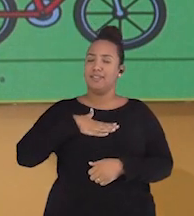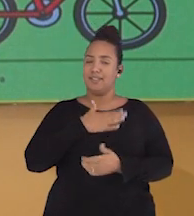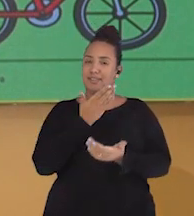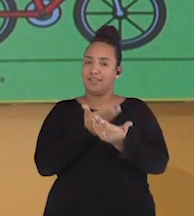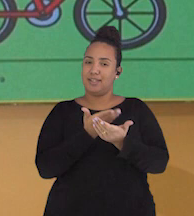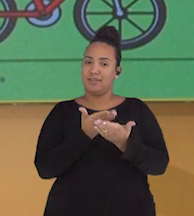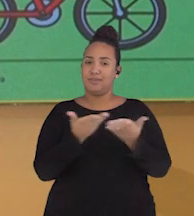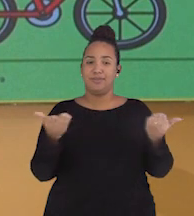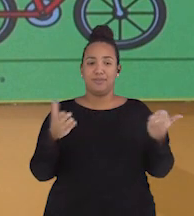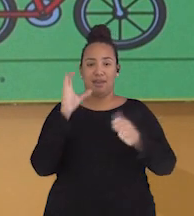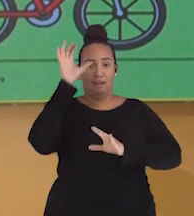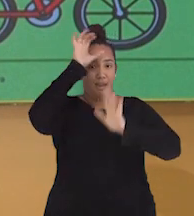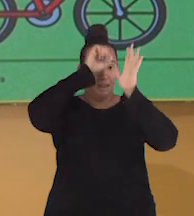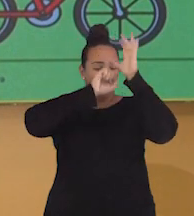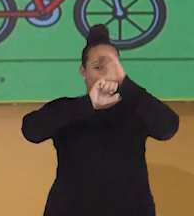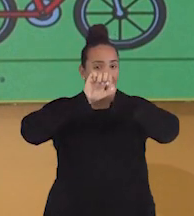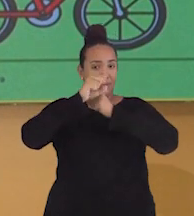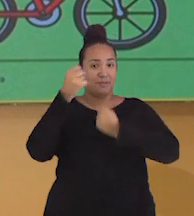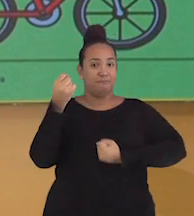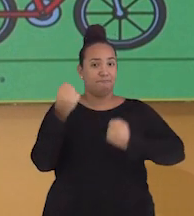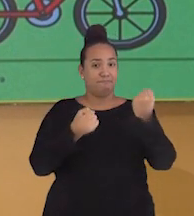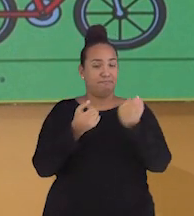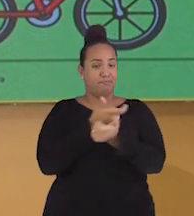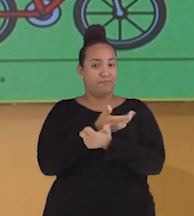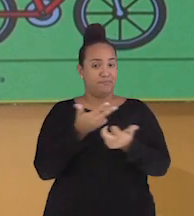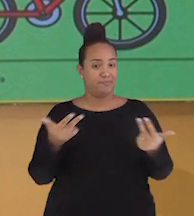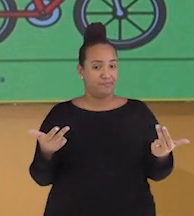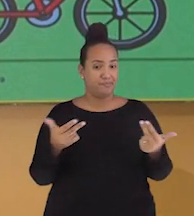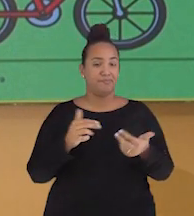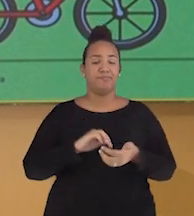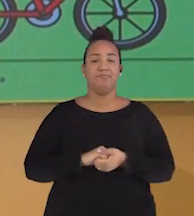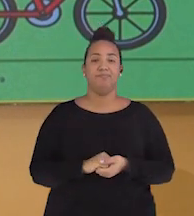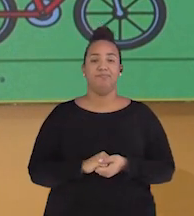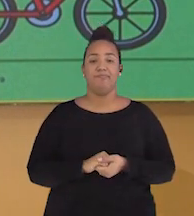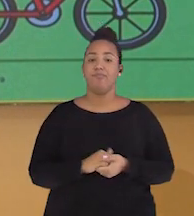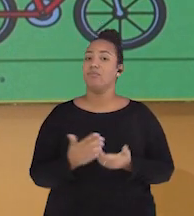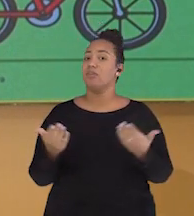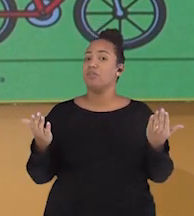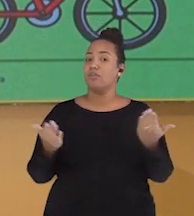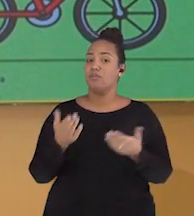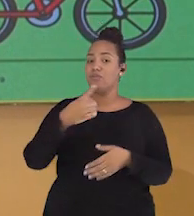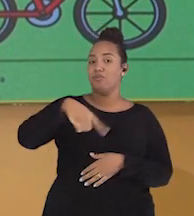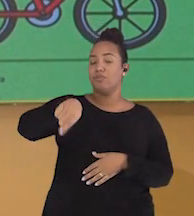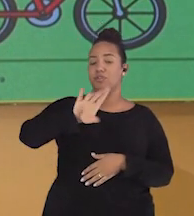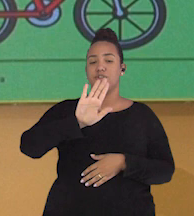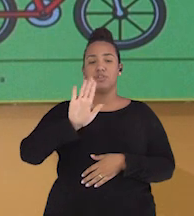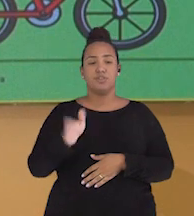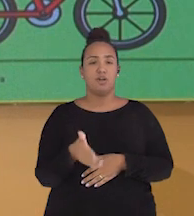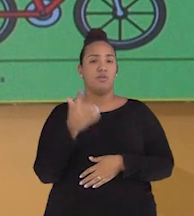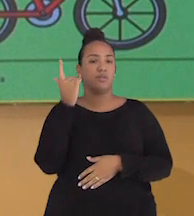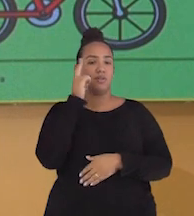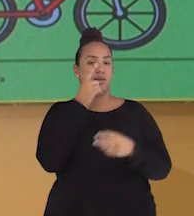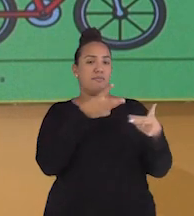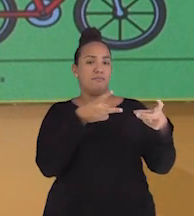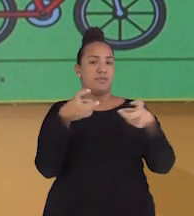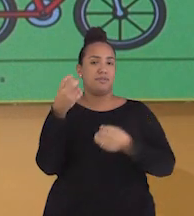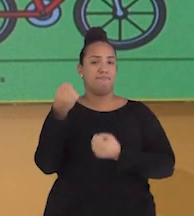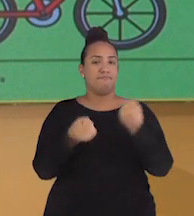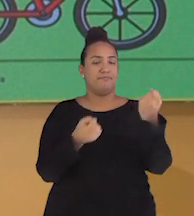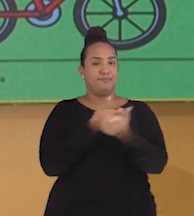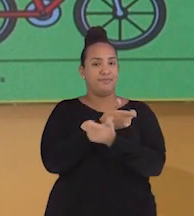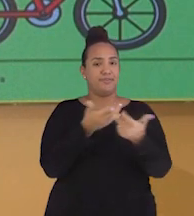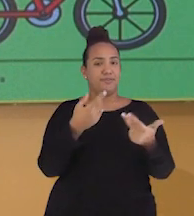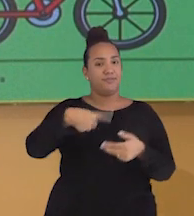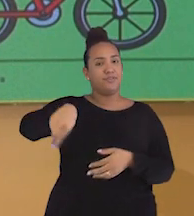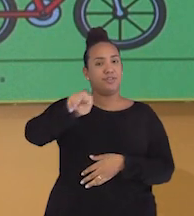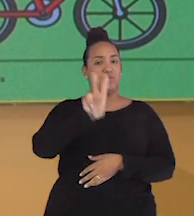passamos Aprendendo Sobre os meios de transporte Agora Vocês já conseguem Identificar os meios de transporte Que usam